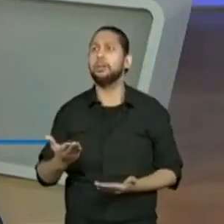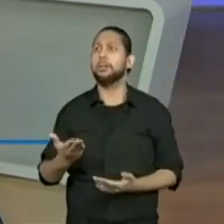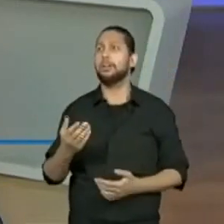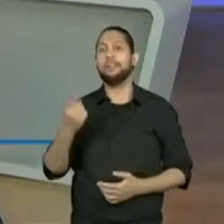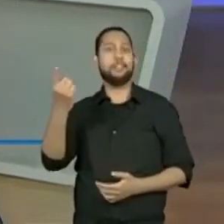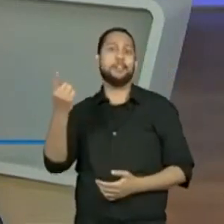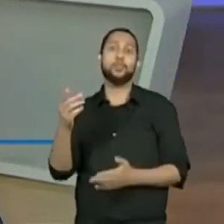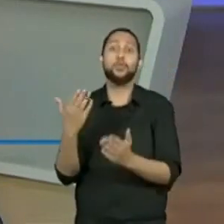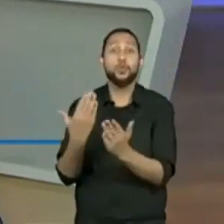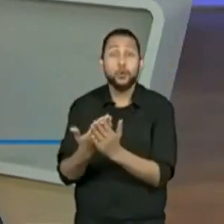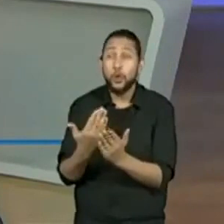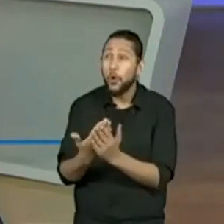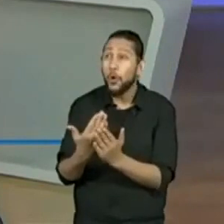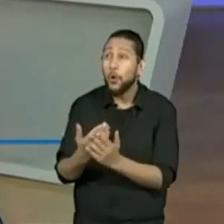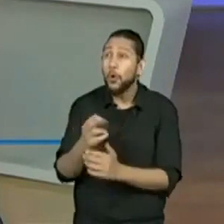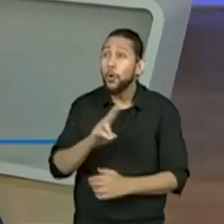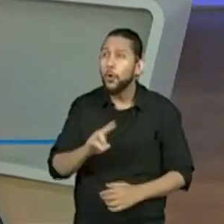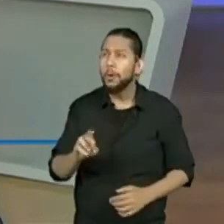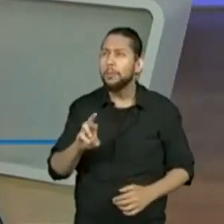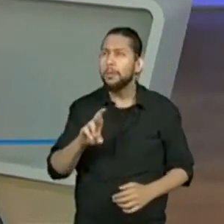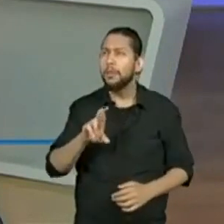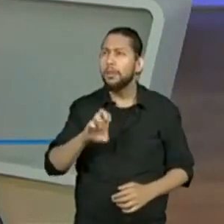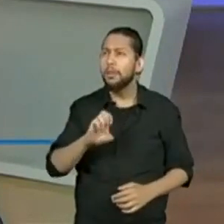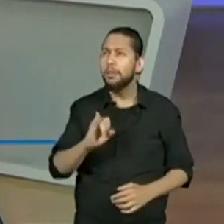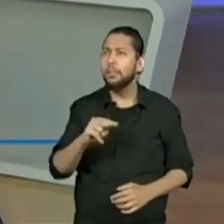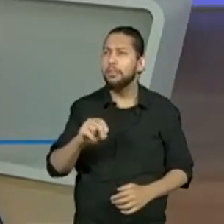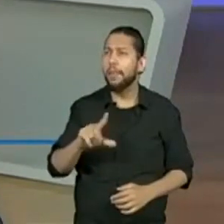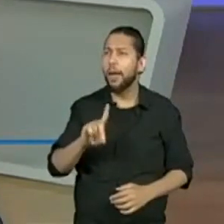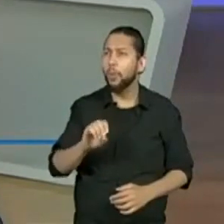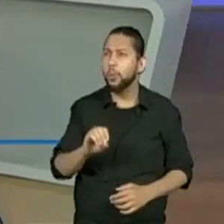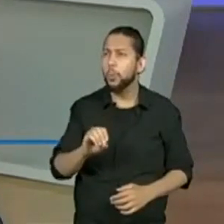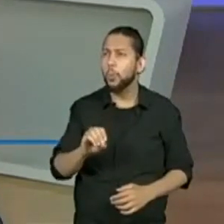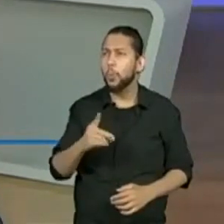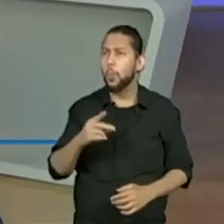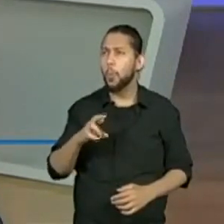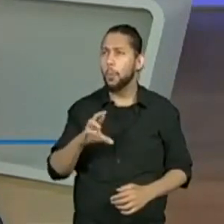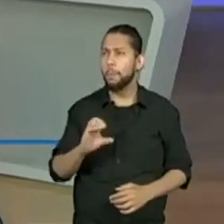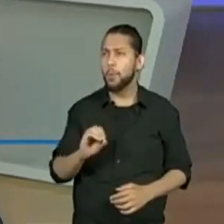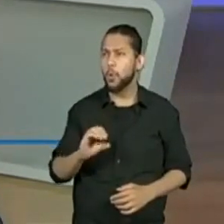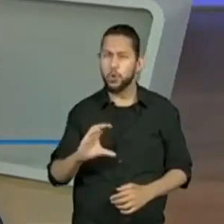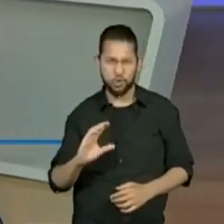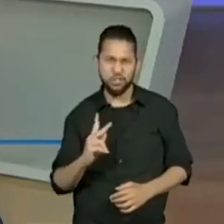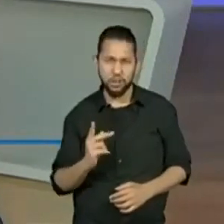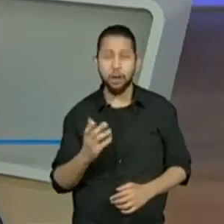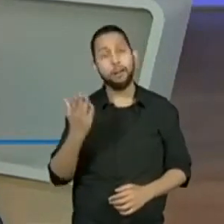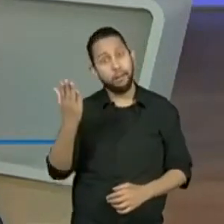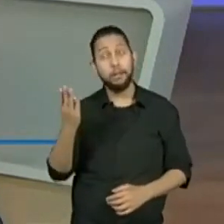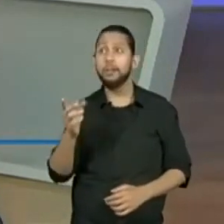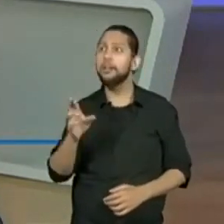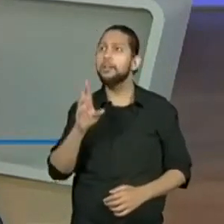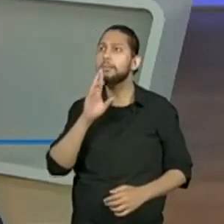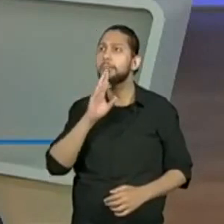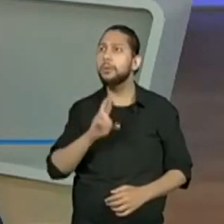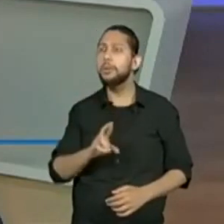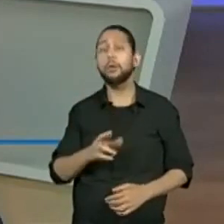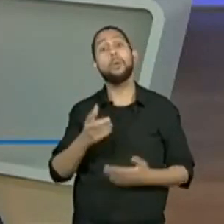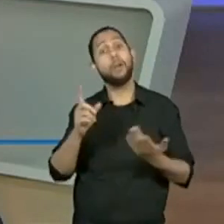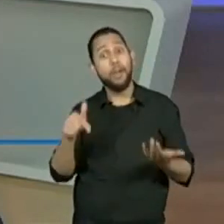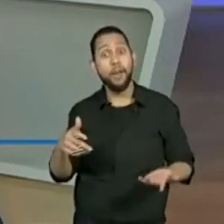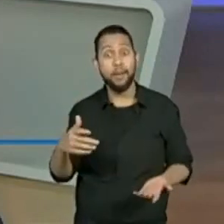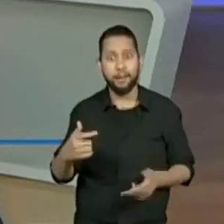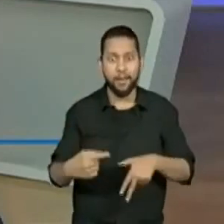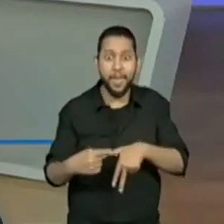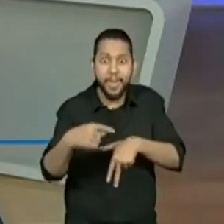Proxá. Ou tá certo? Se eu tiver falando errado, mas estava escrito assim. Responderam que o sujeito